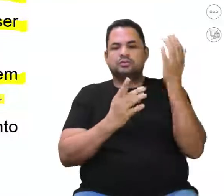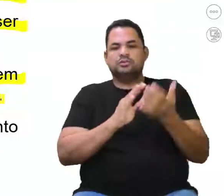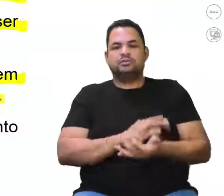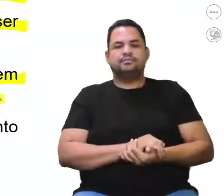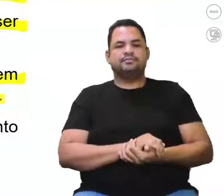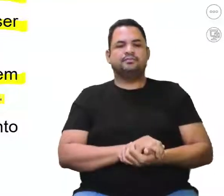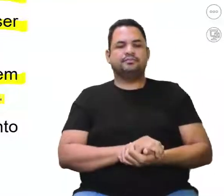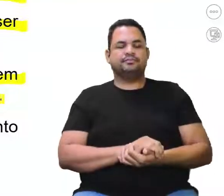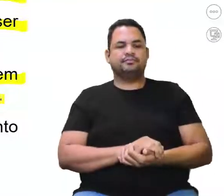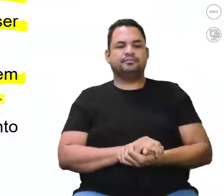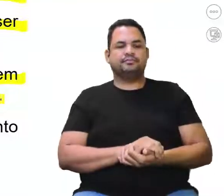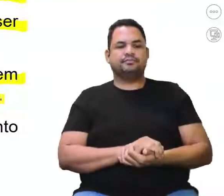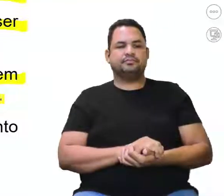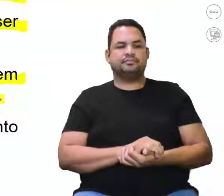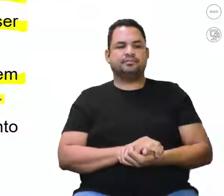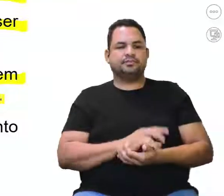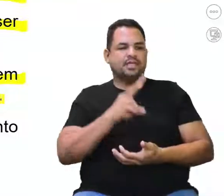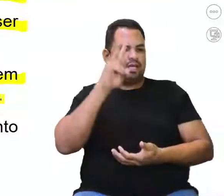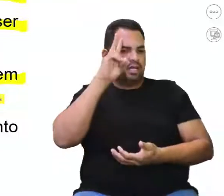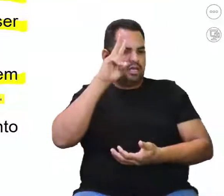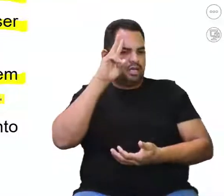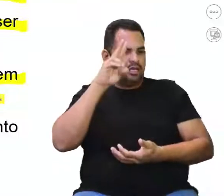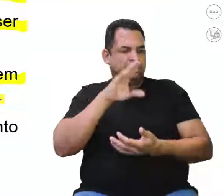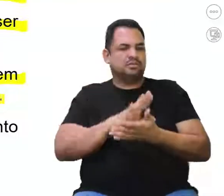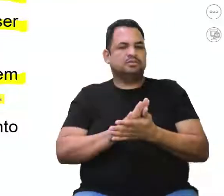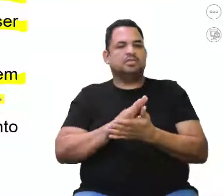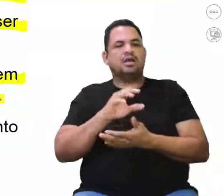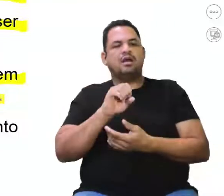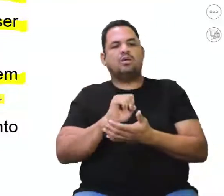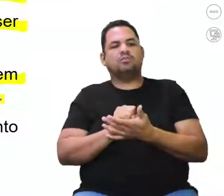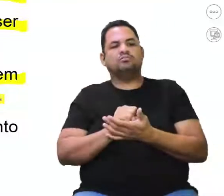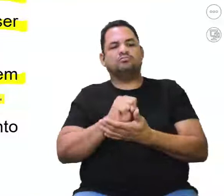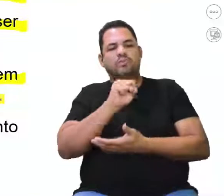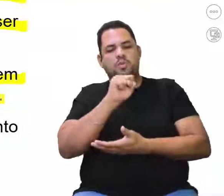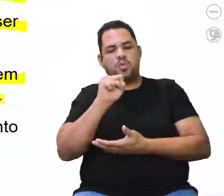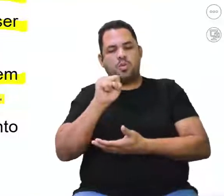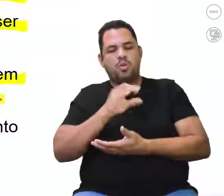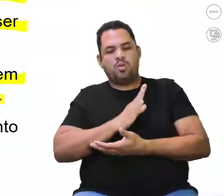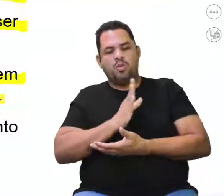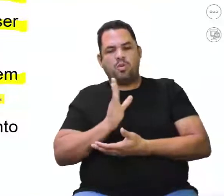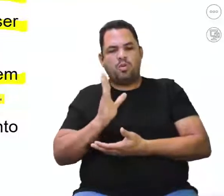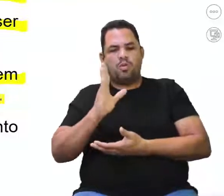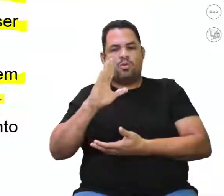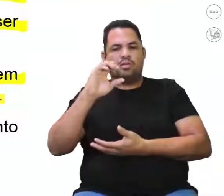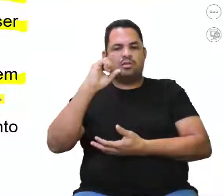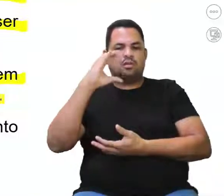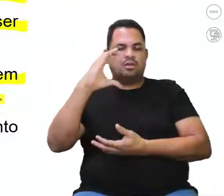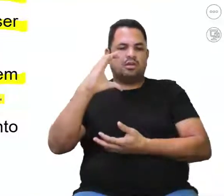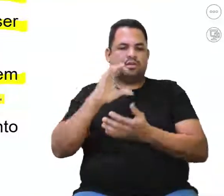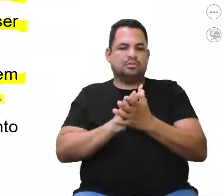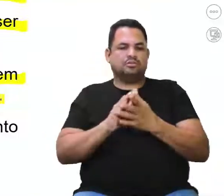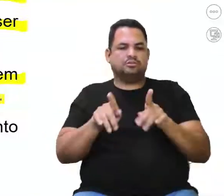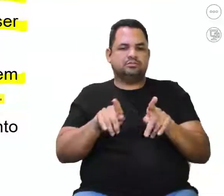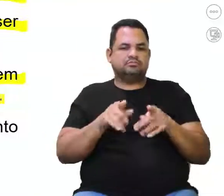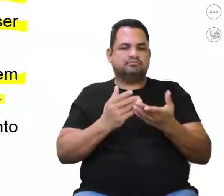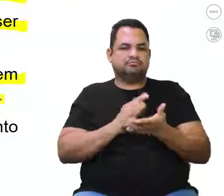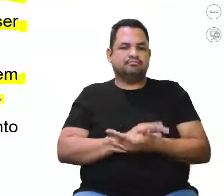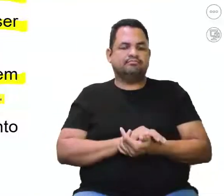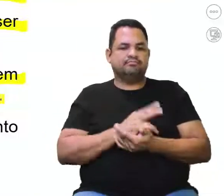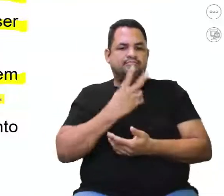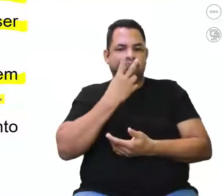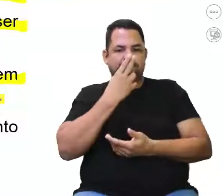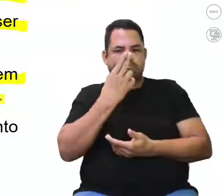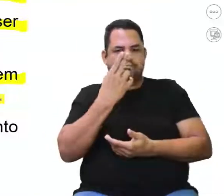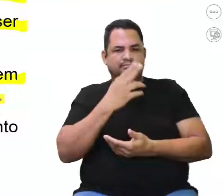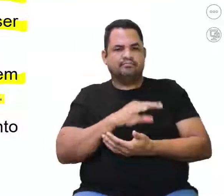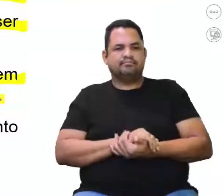Então, vamos lembrar da escoliose, lá da curva em S, da curva em C. Essa já me parece na cara aí, de cara,